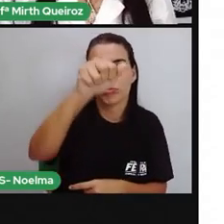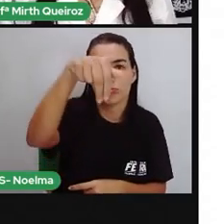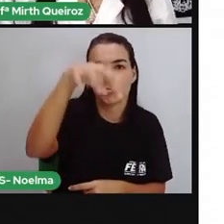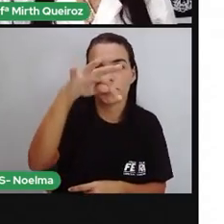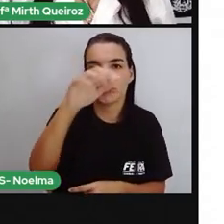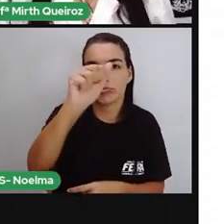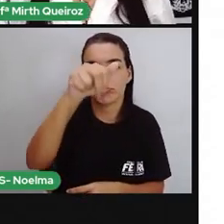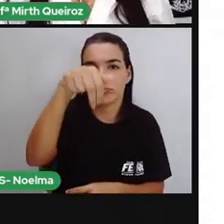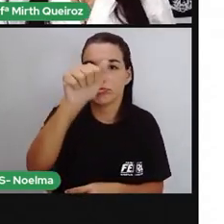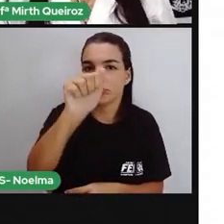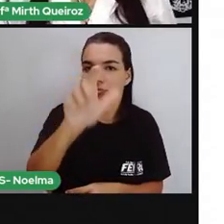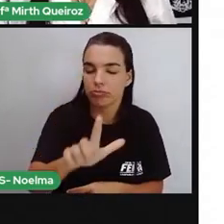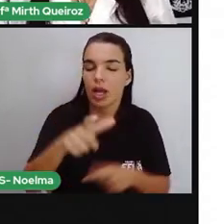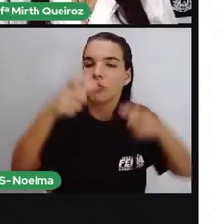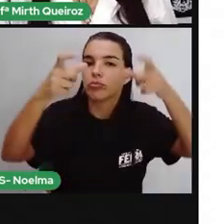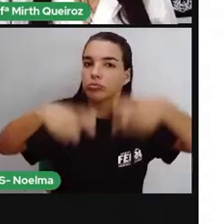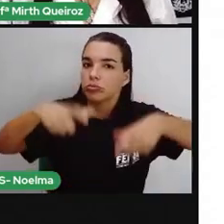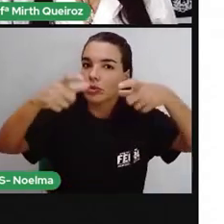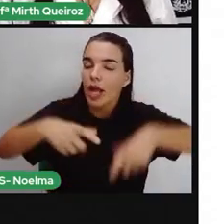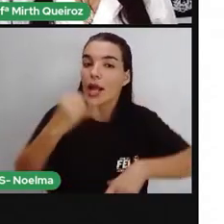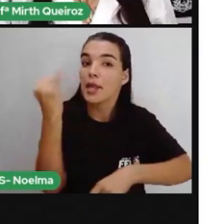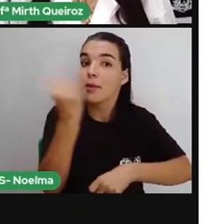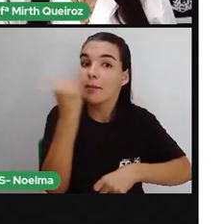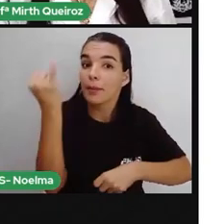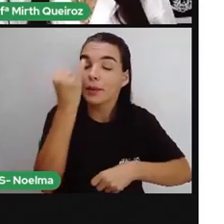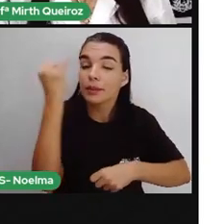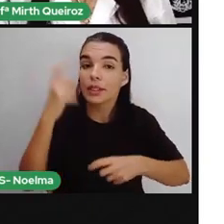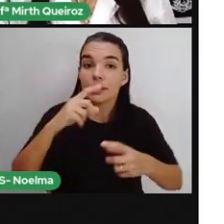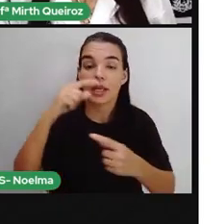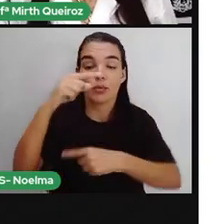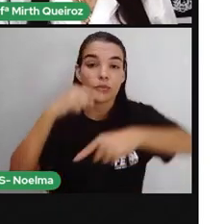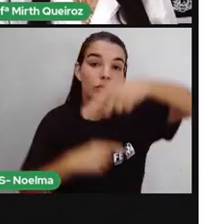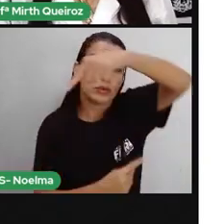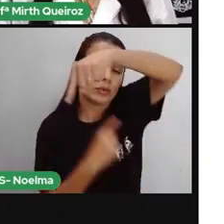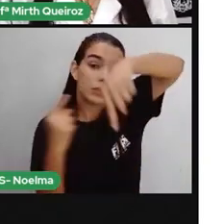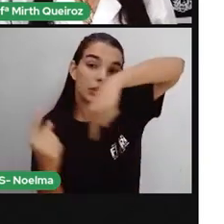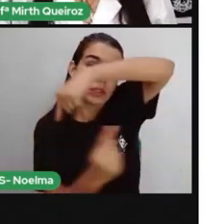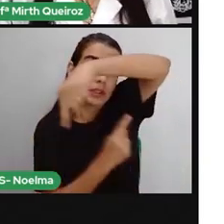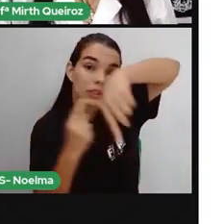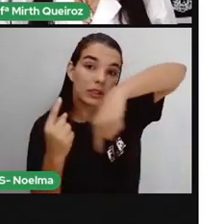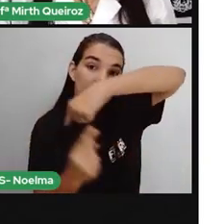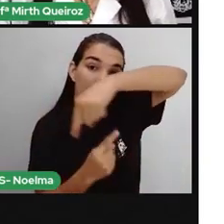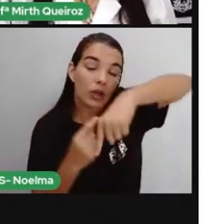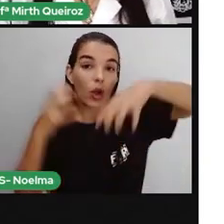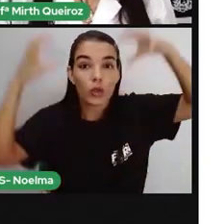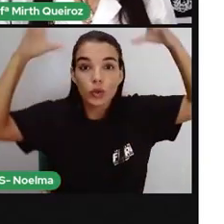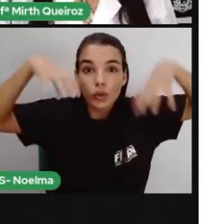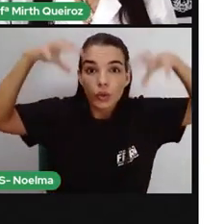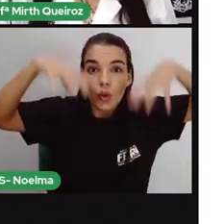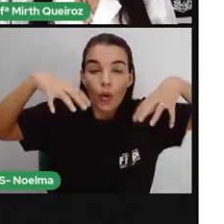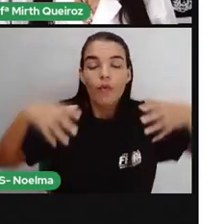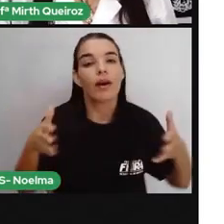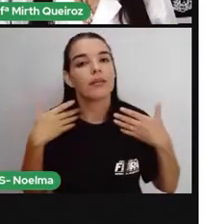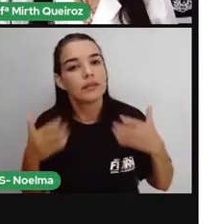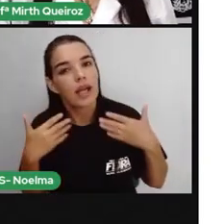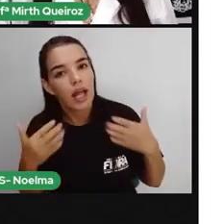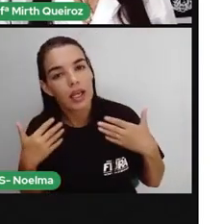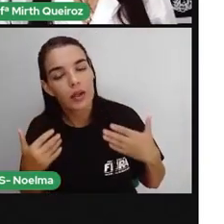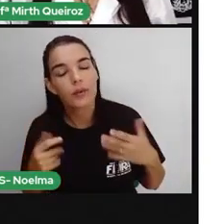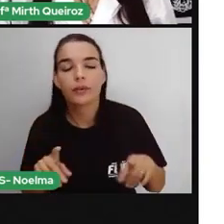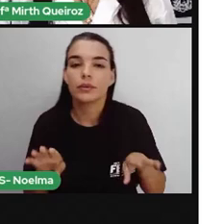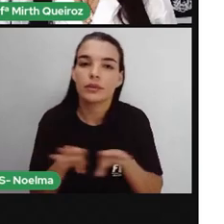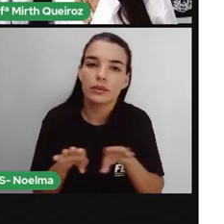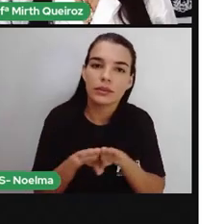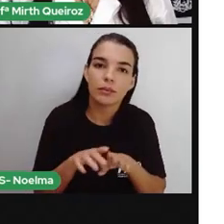localização, a importância do ciclo das cheias e da seca, os principais problemas ambientais e outros elementos